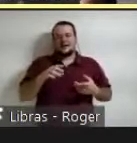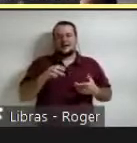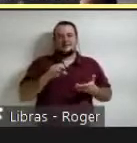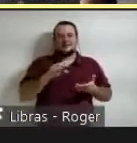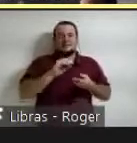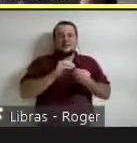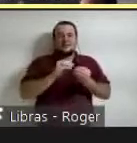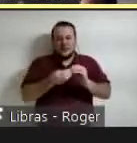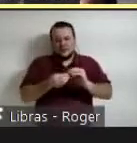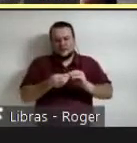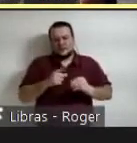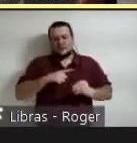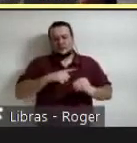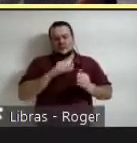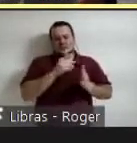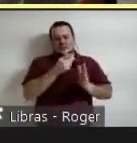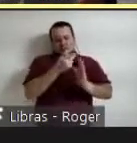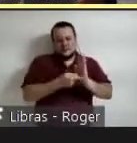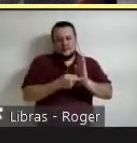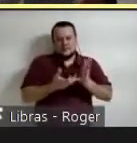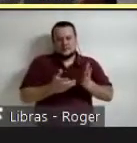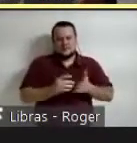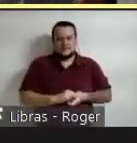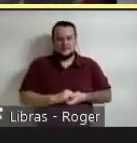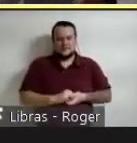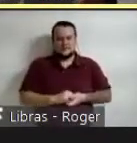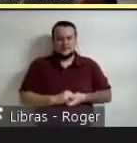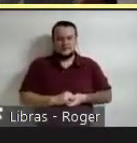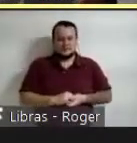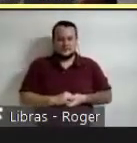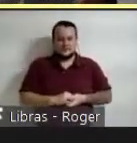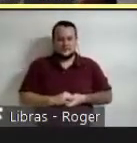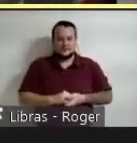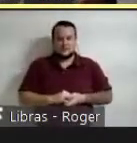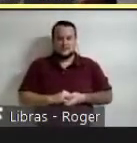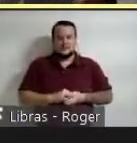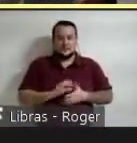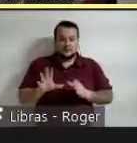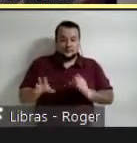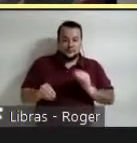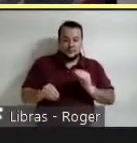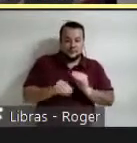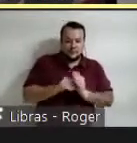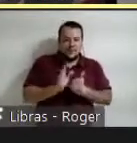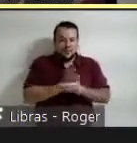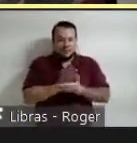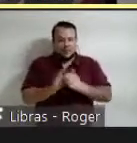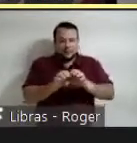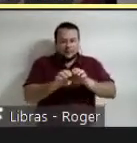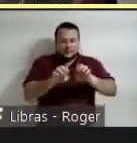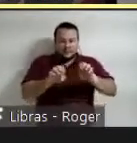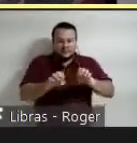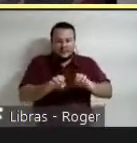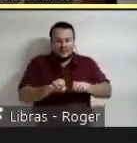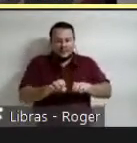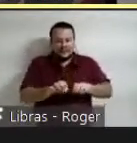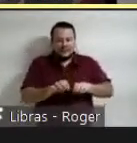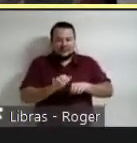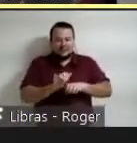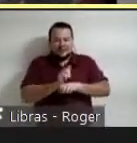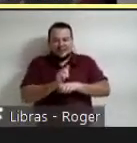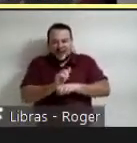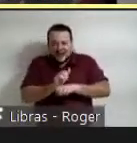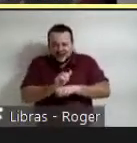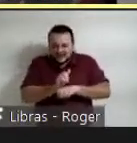estratégias para neutralizar CO2 e por último o plan maestro desenvolvido junto a Juan Dimi e Francisca Bastauraga